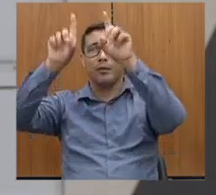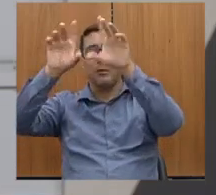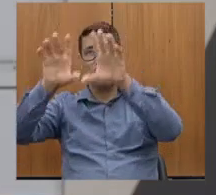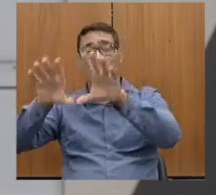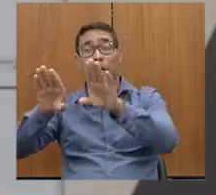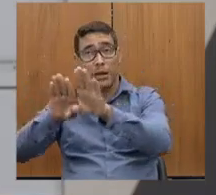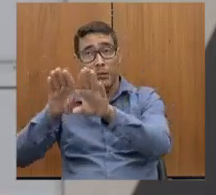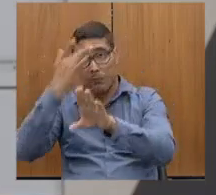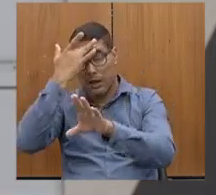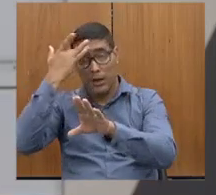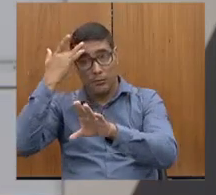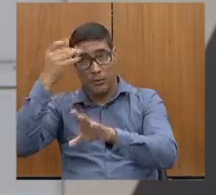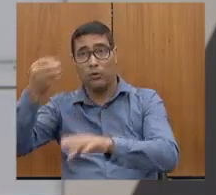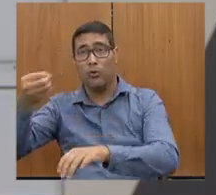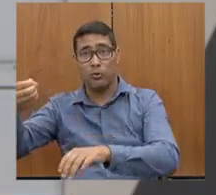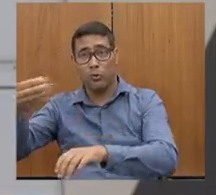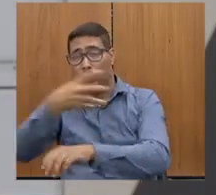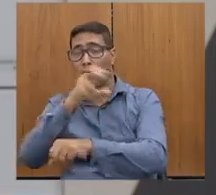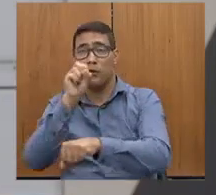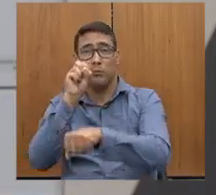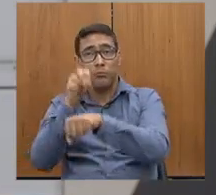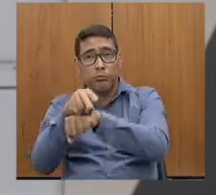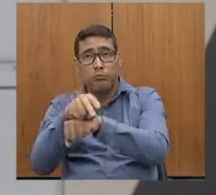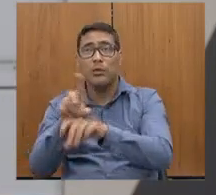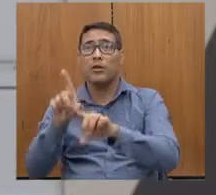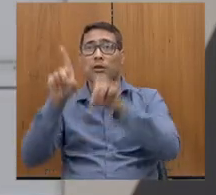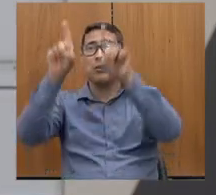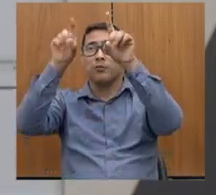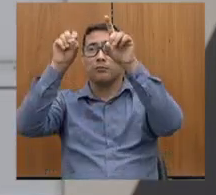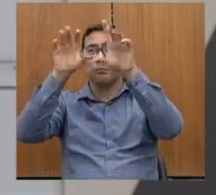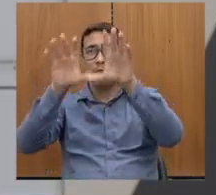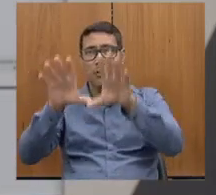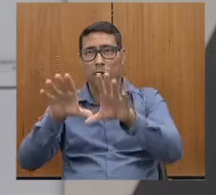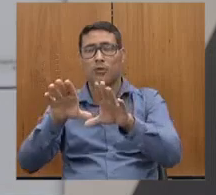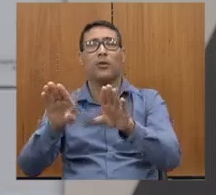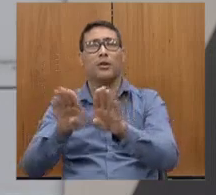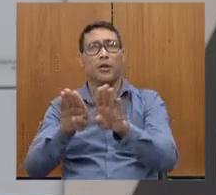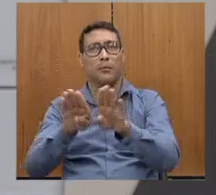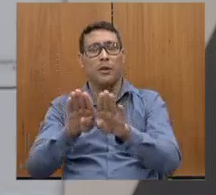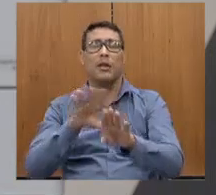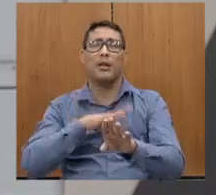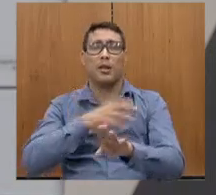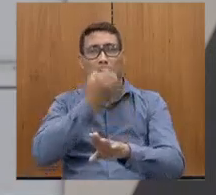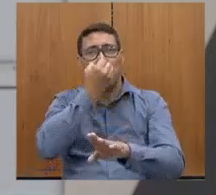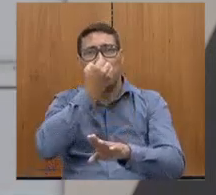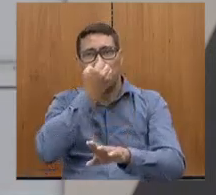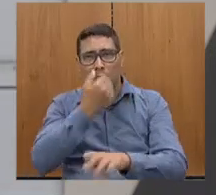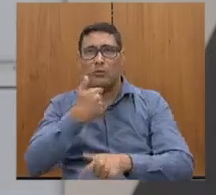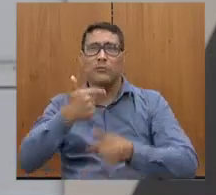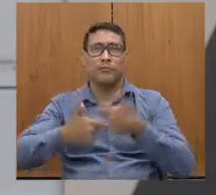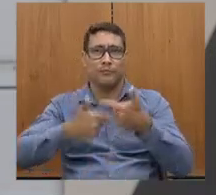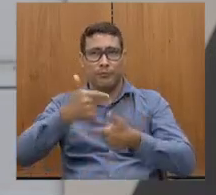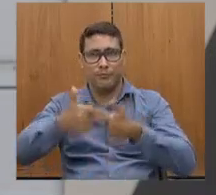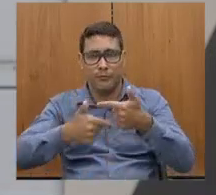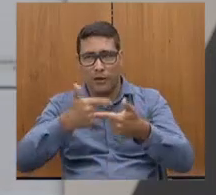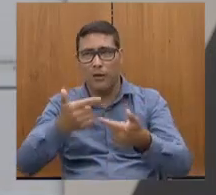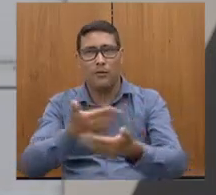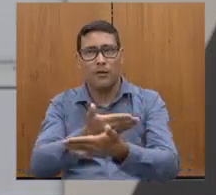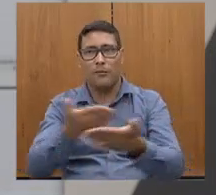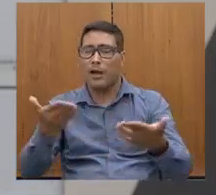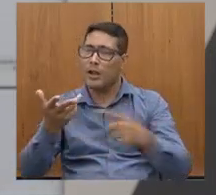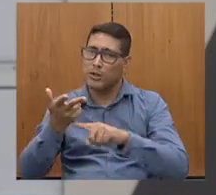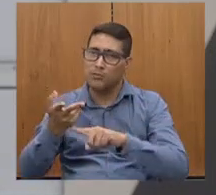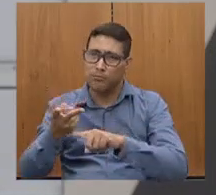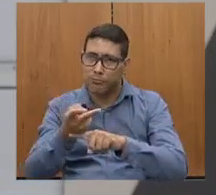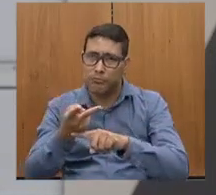também, para que nós tenhamos um mandato aí bastante, bastante produtivo, e continuaremos aí buscando